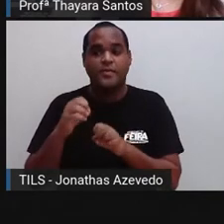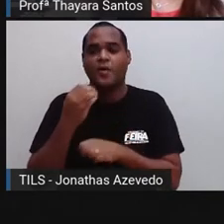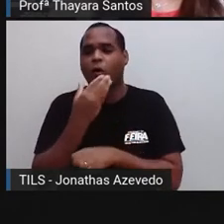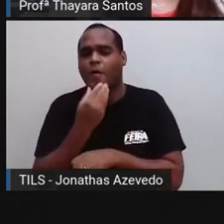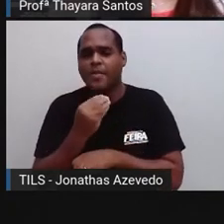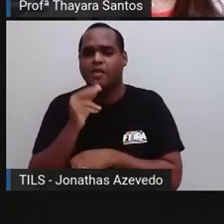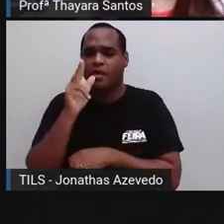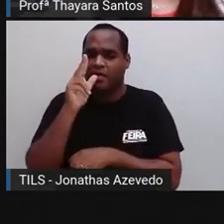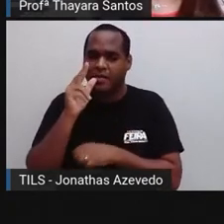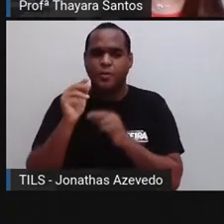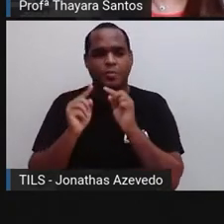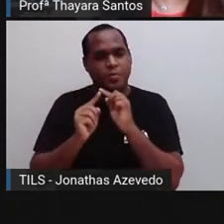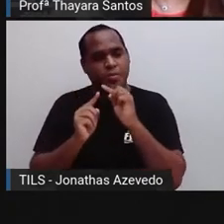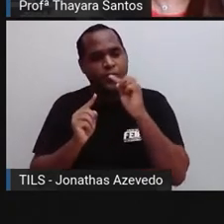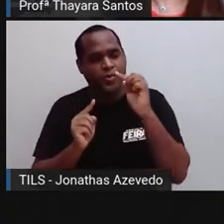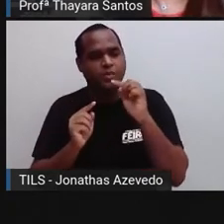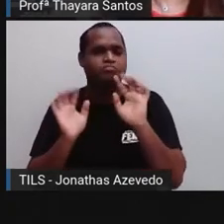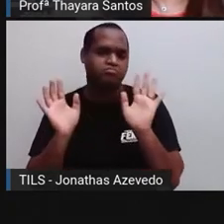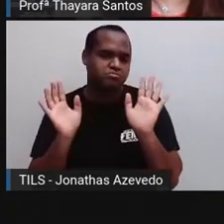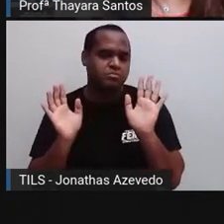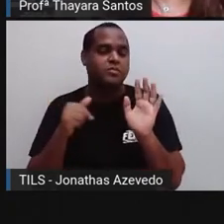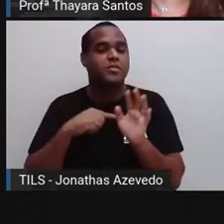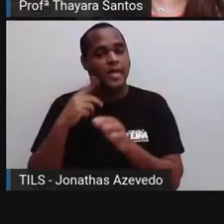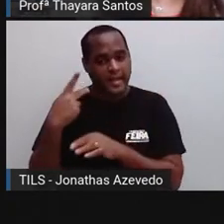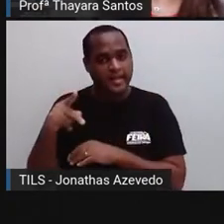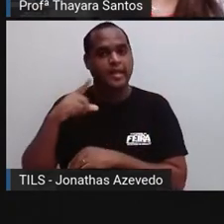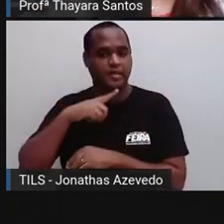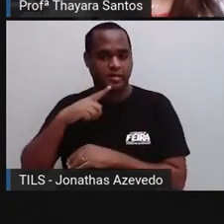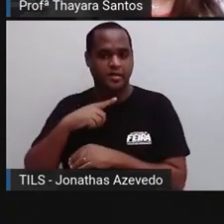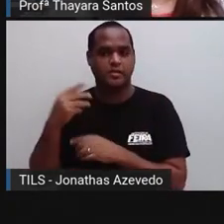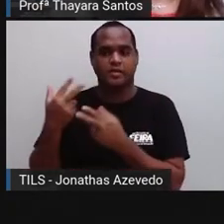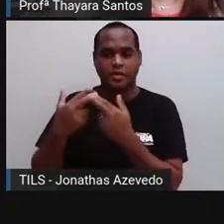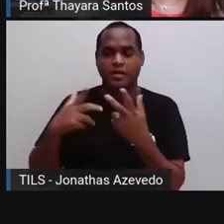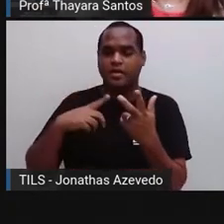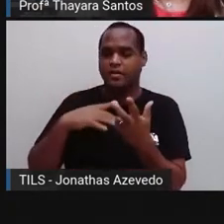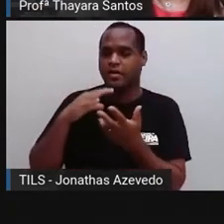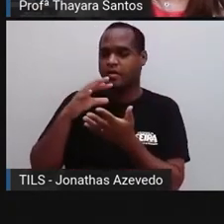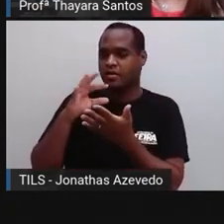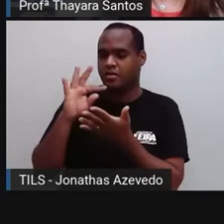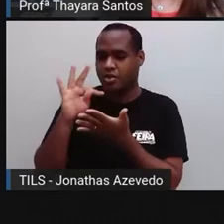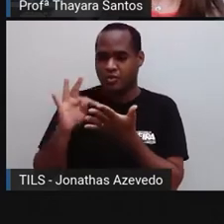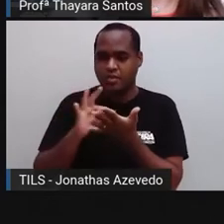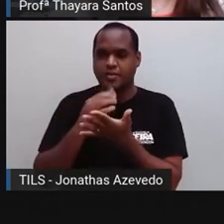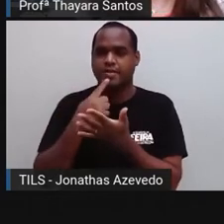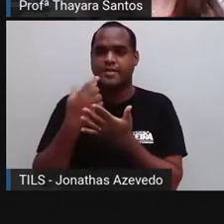tudo isso é mediado pela testosterona, que é um hormônio sexual masculino.